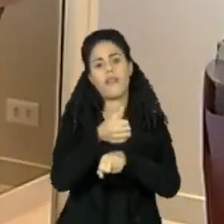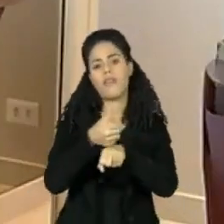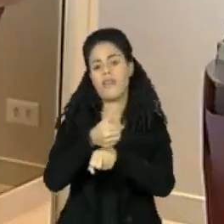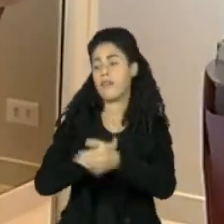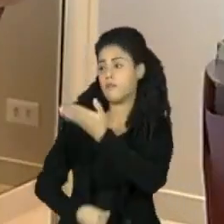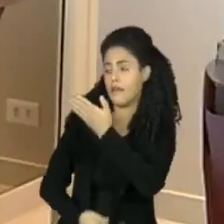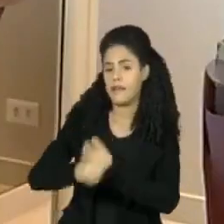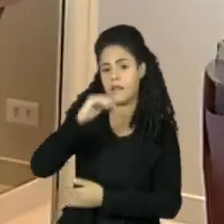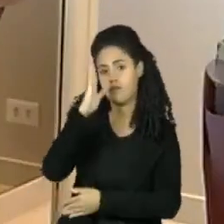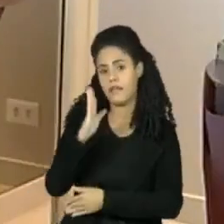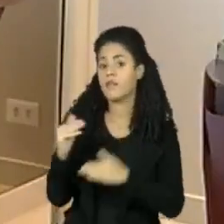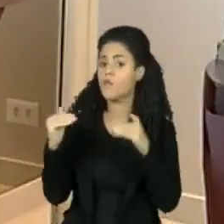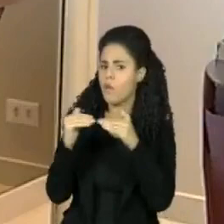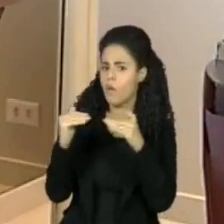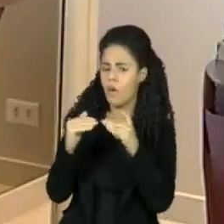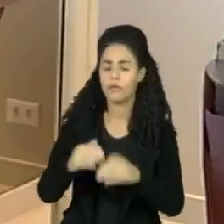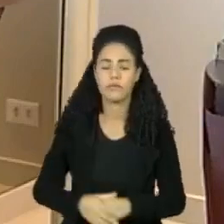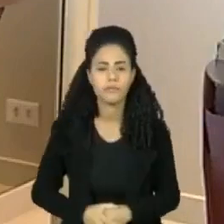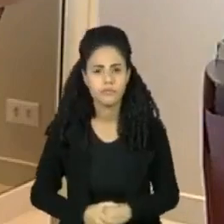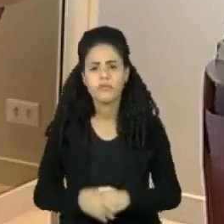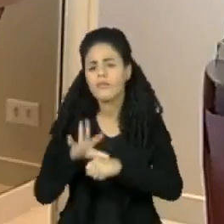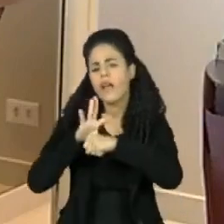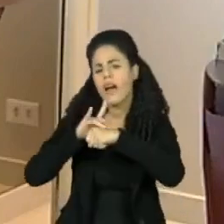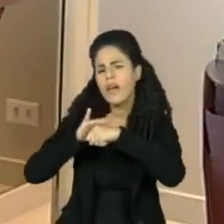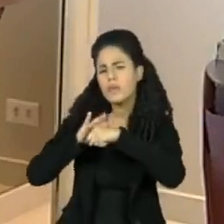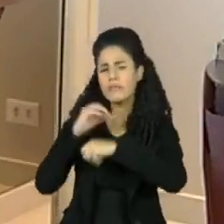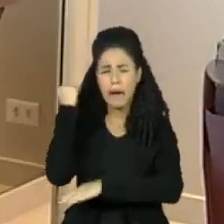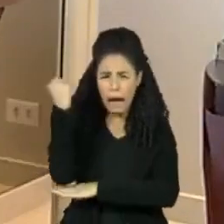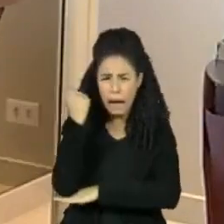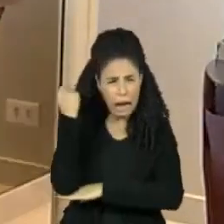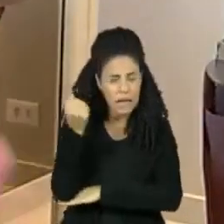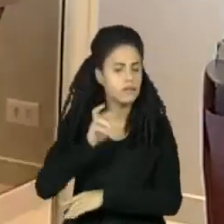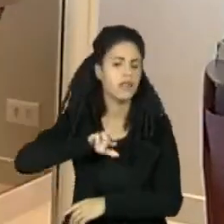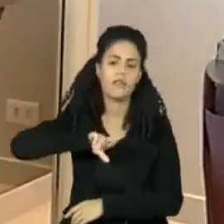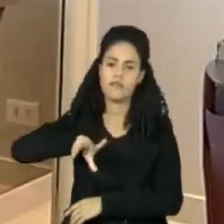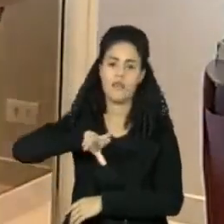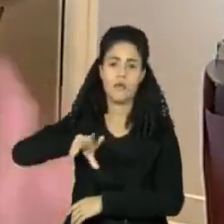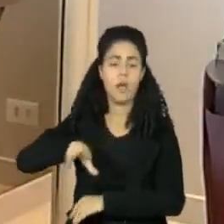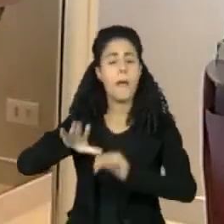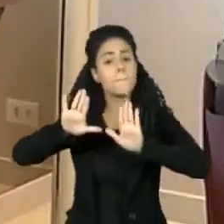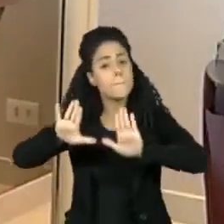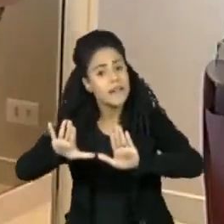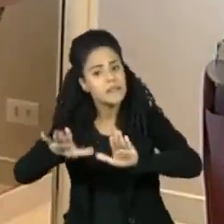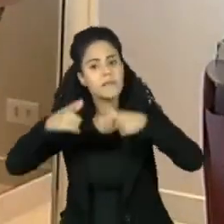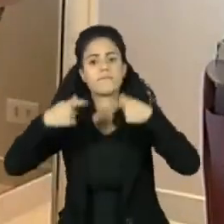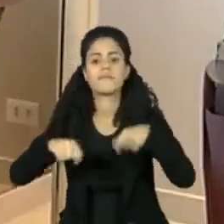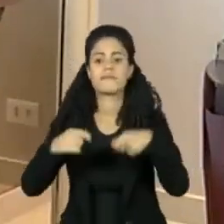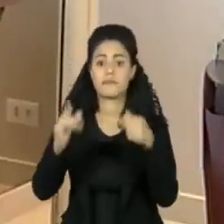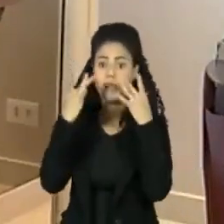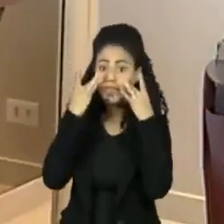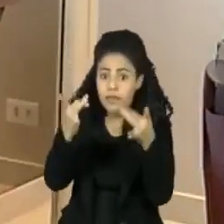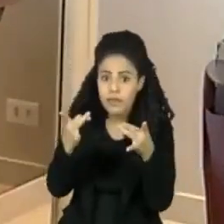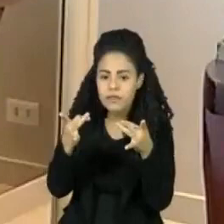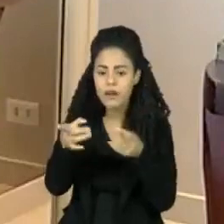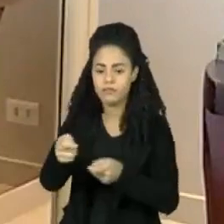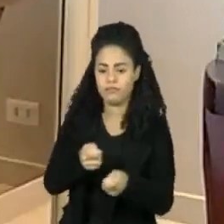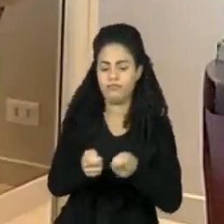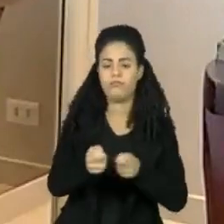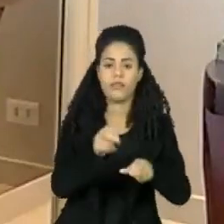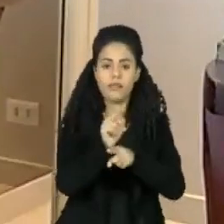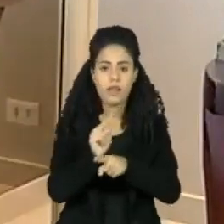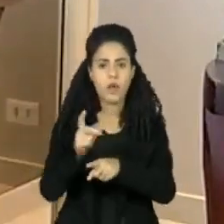concorda. A doença em si não é uma doença grave, é uma doença muito chata, estigmatizada, porque você pode ter